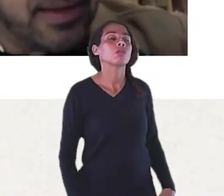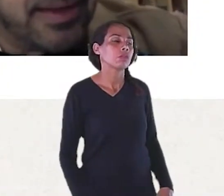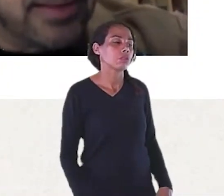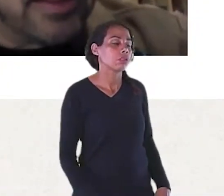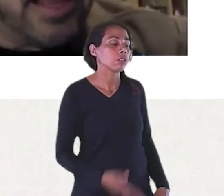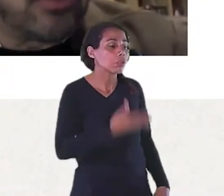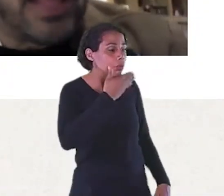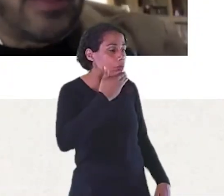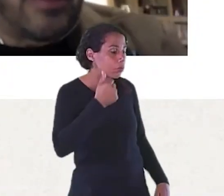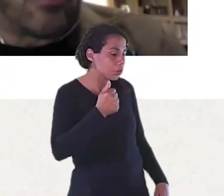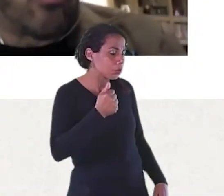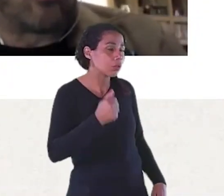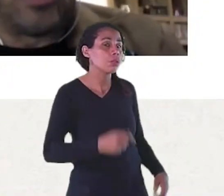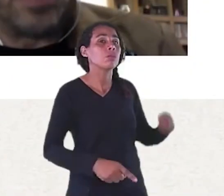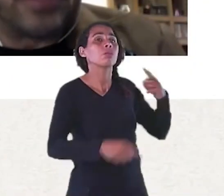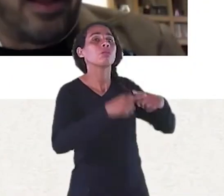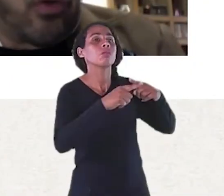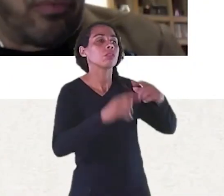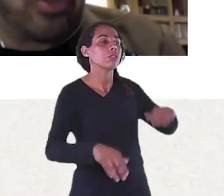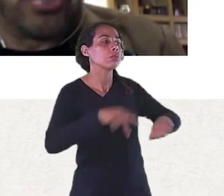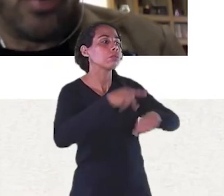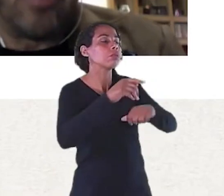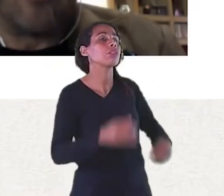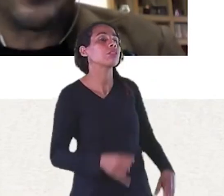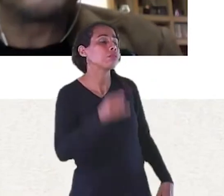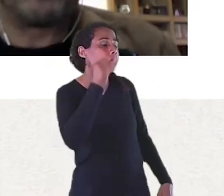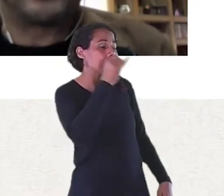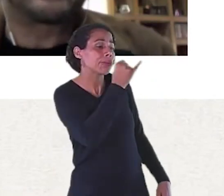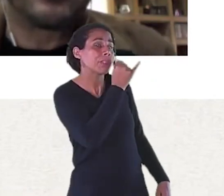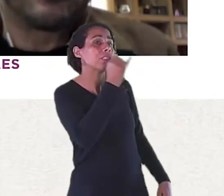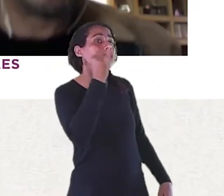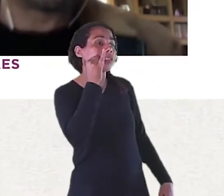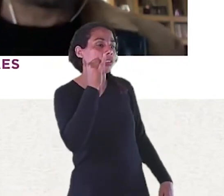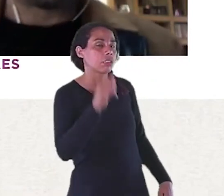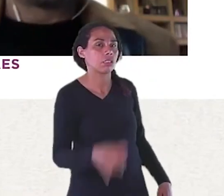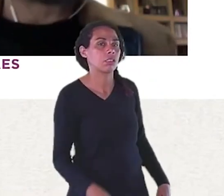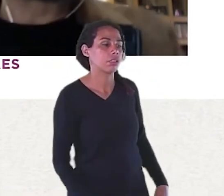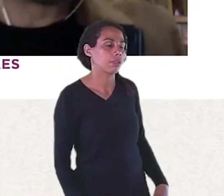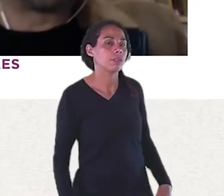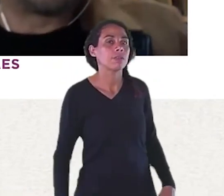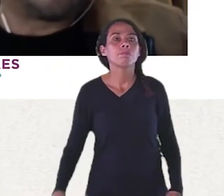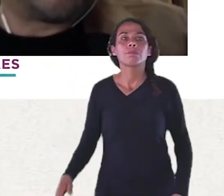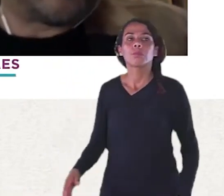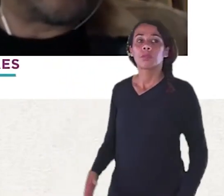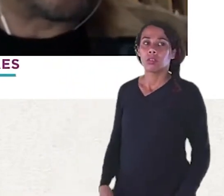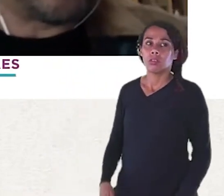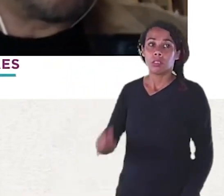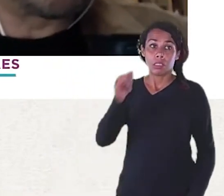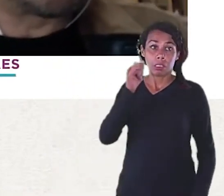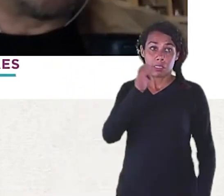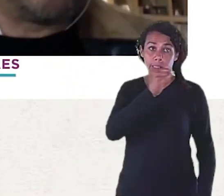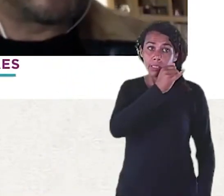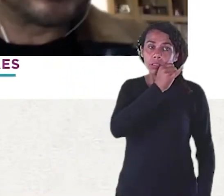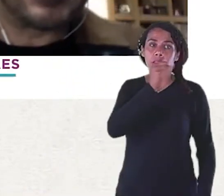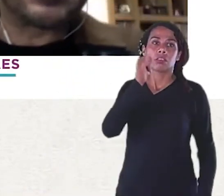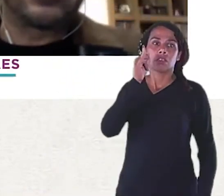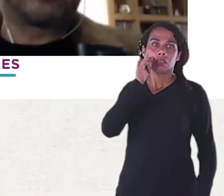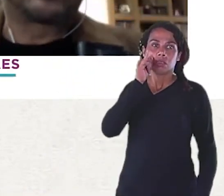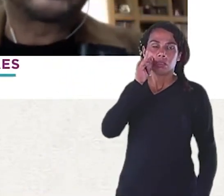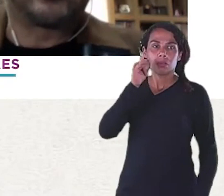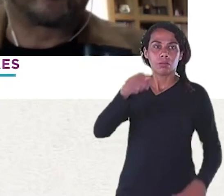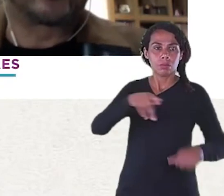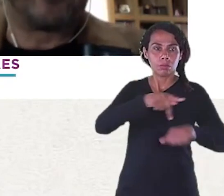Afonso Dentro da cultura material Mundial É um caso a parte Só para você ter ideia A Itália tem